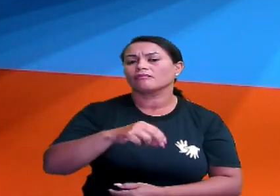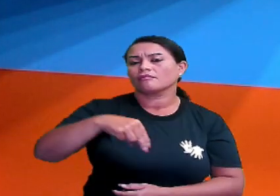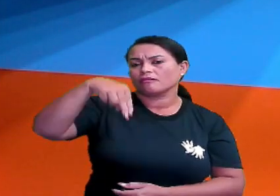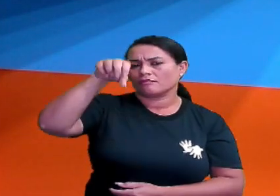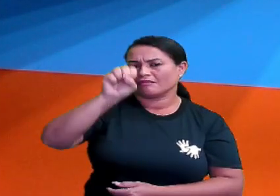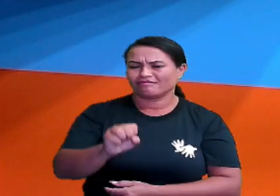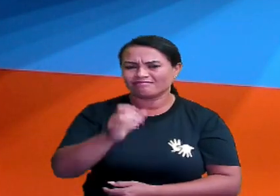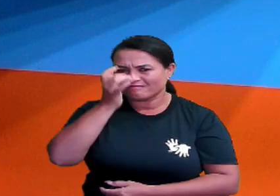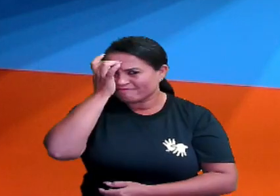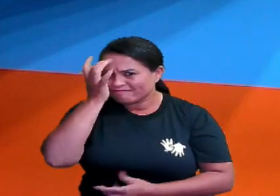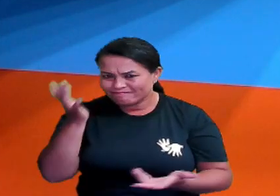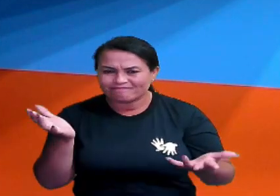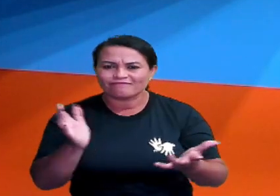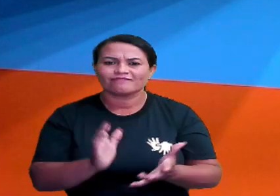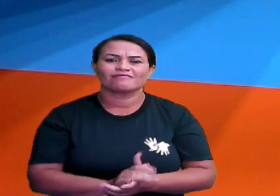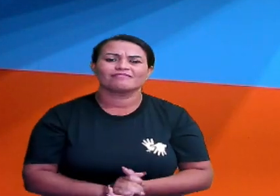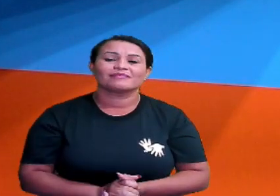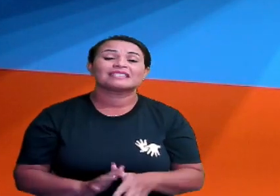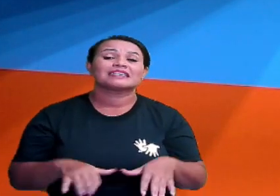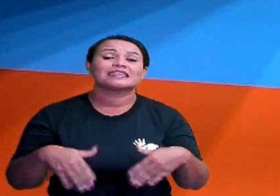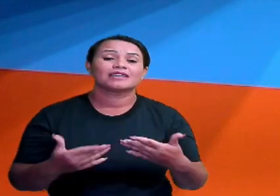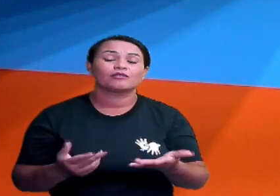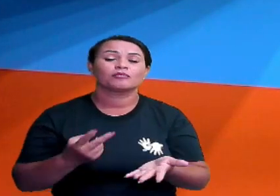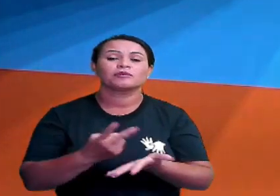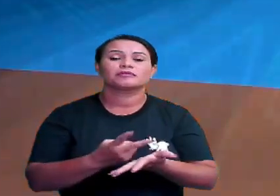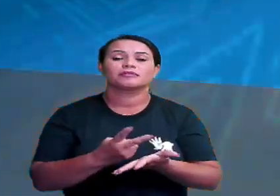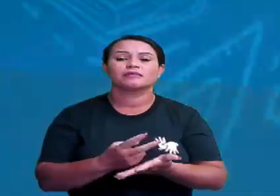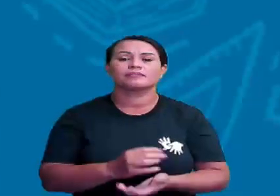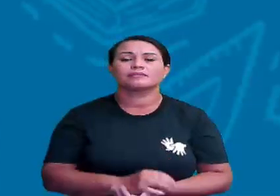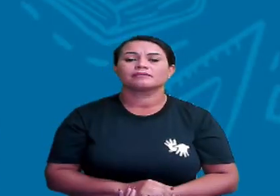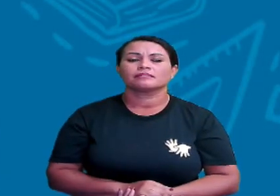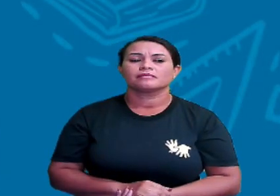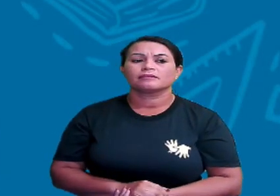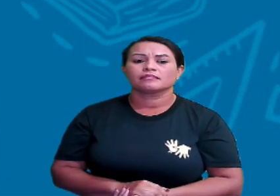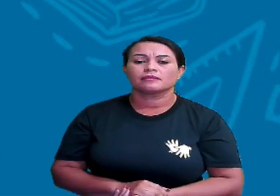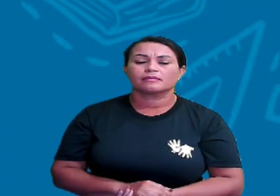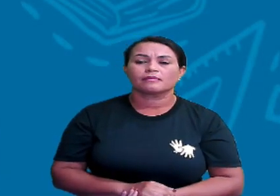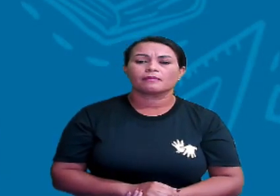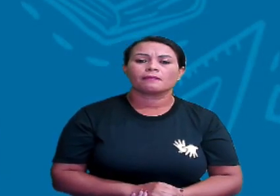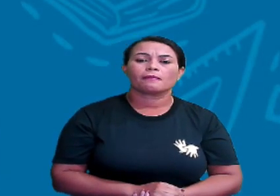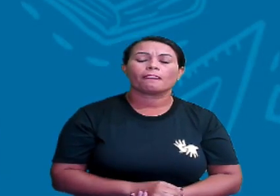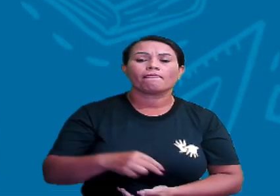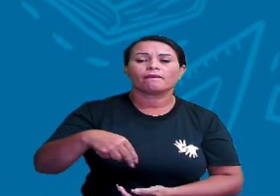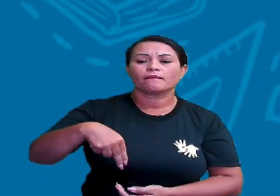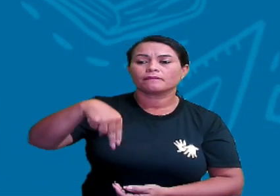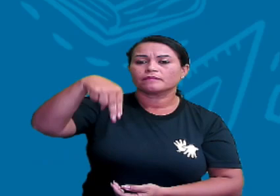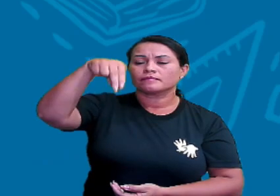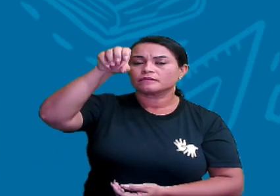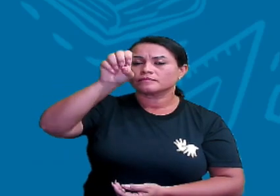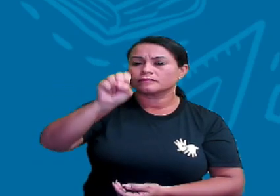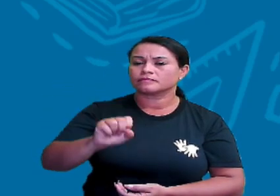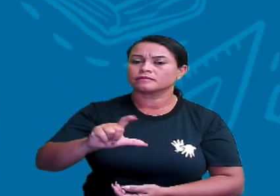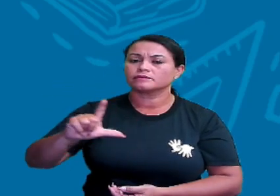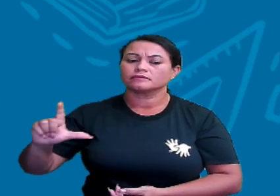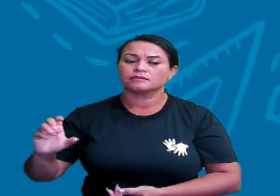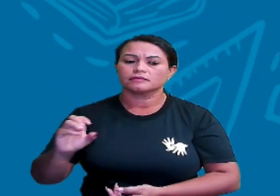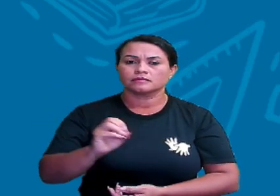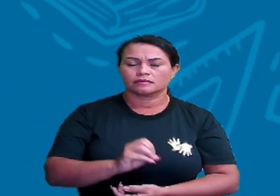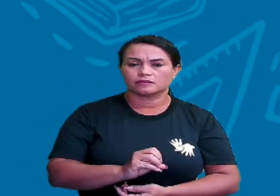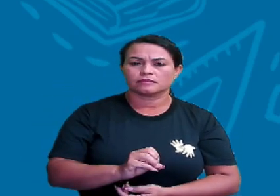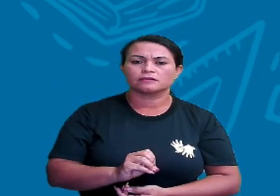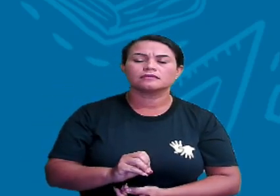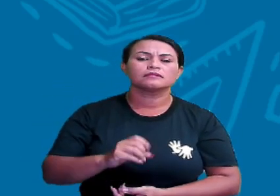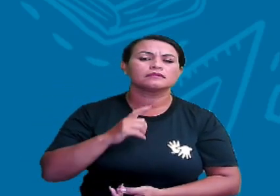Mas foi muito fácil, não foi, gente? Então, vamos continuar. Ó, a rosa dos ventos é o símbolo na qual estão